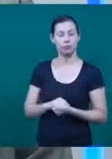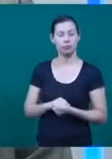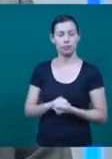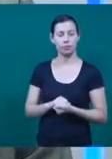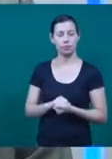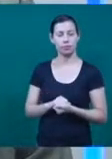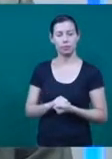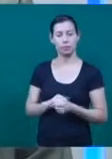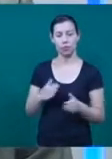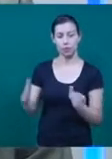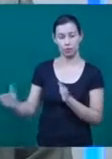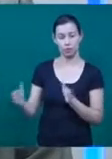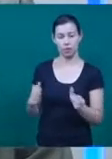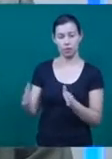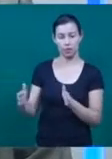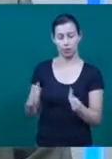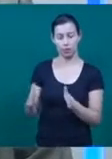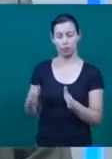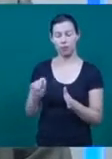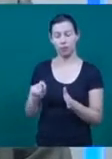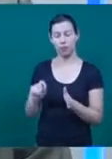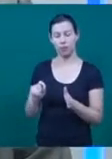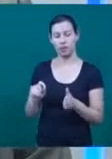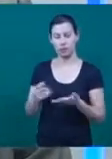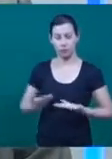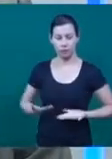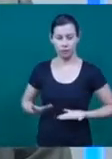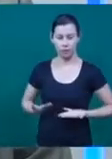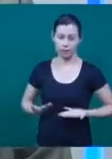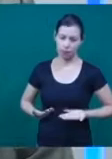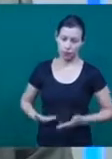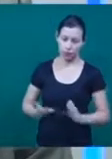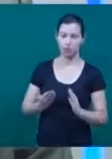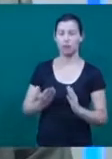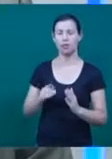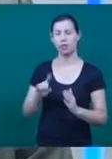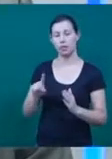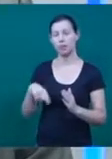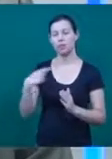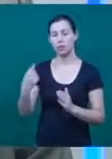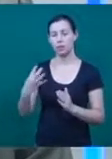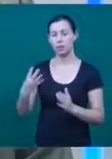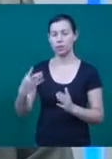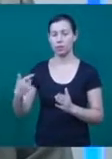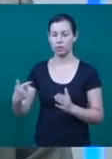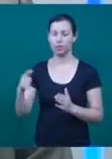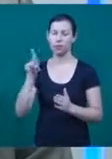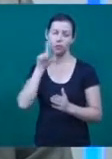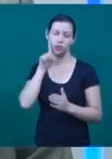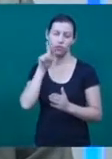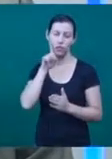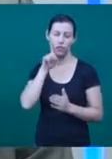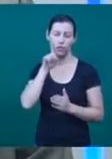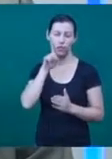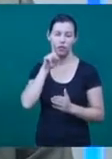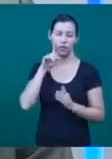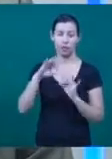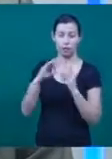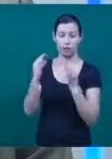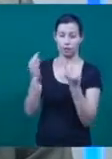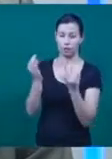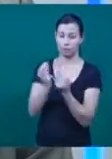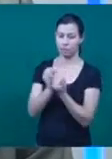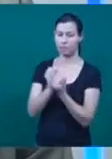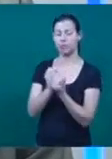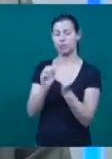puerpero, que é o período pós-parto, que vai imediatamente após o parto, até 42 dias após, é um período de muitas mudanças na